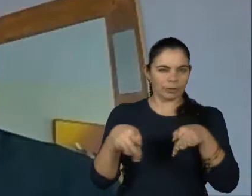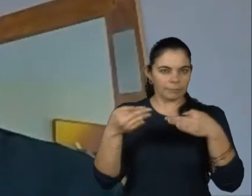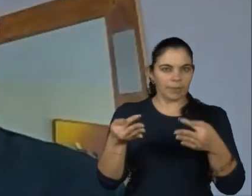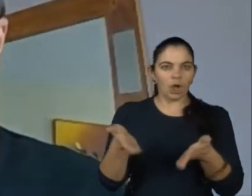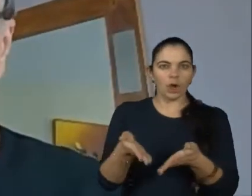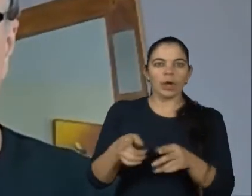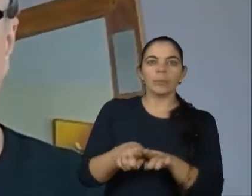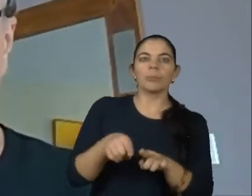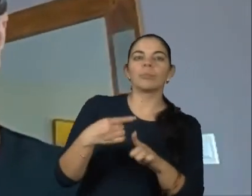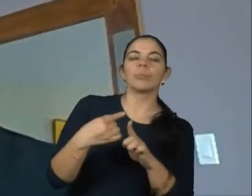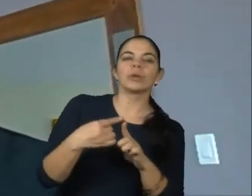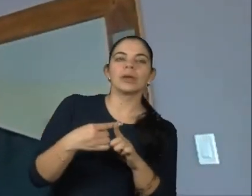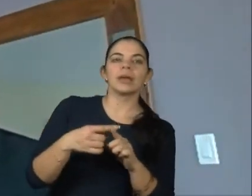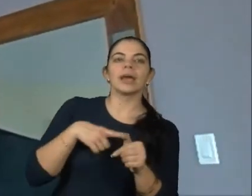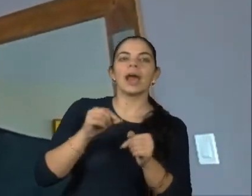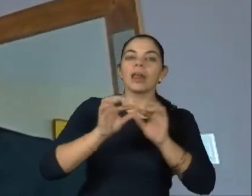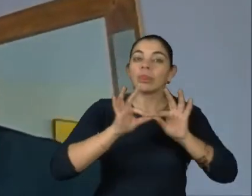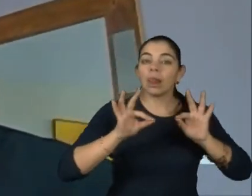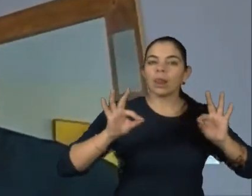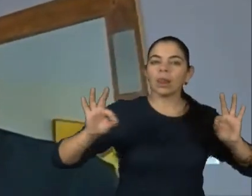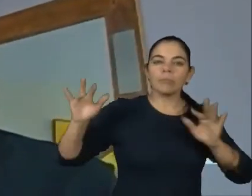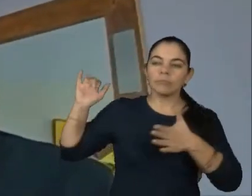da questão da linha do tempo.